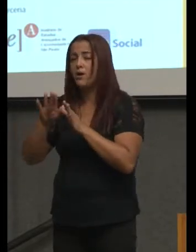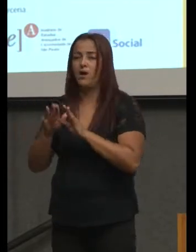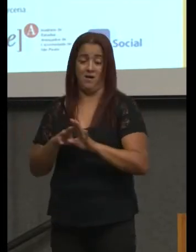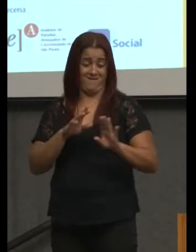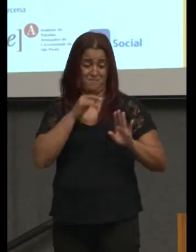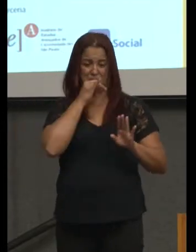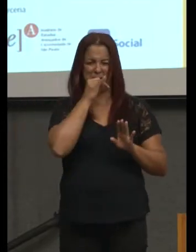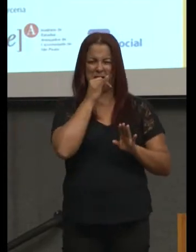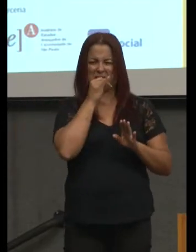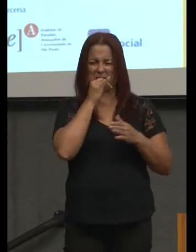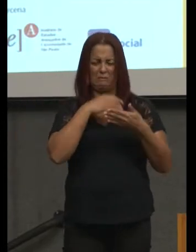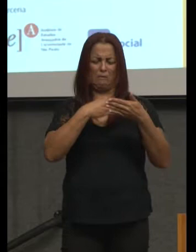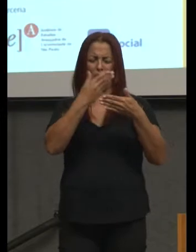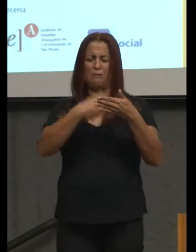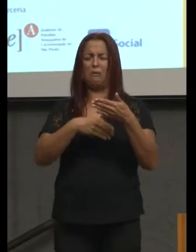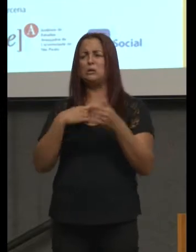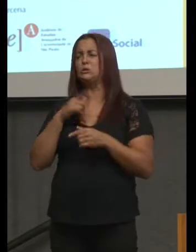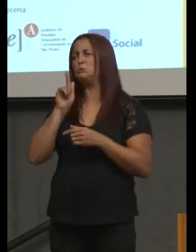fria para repetir na prova.